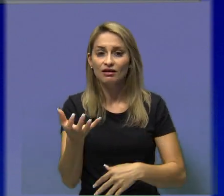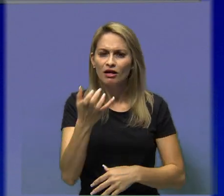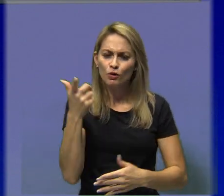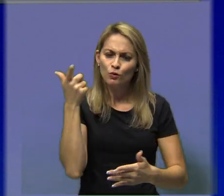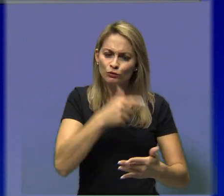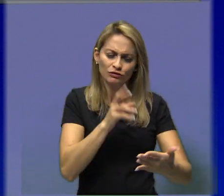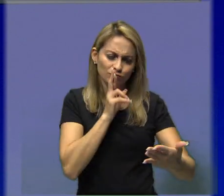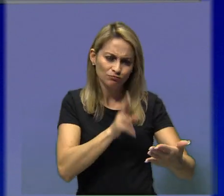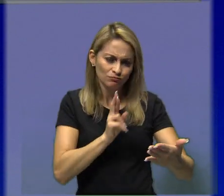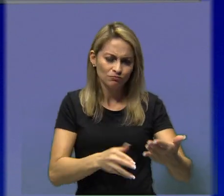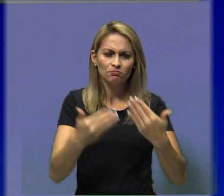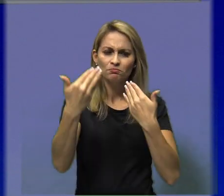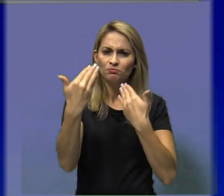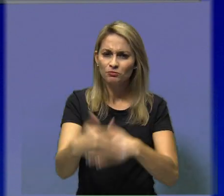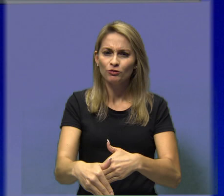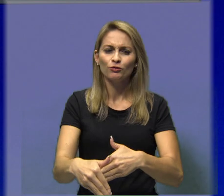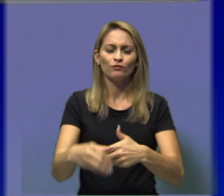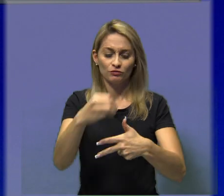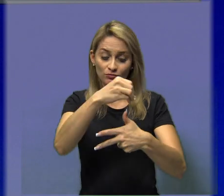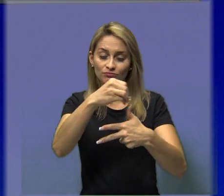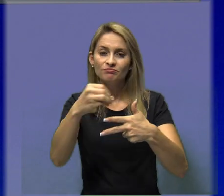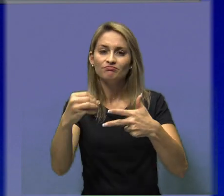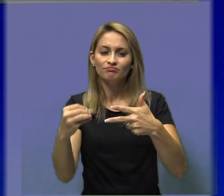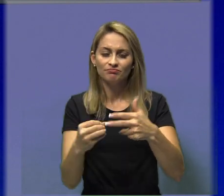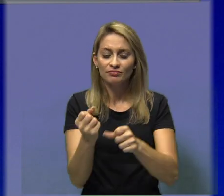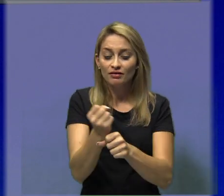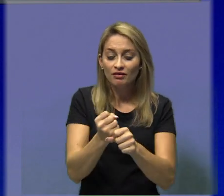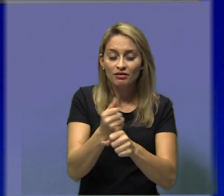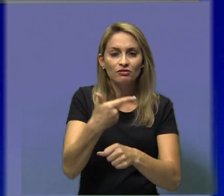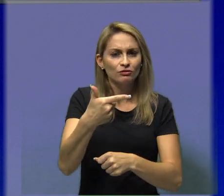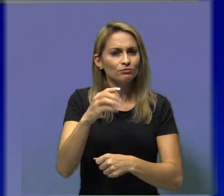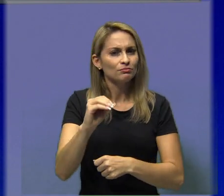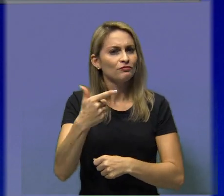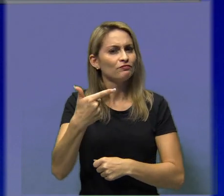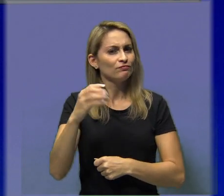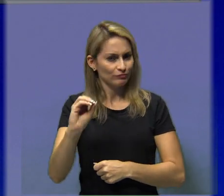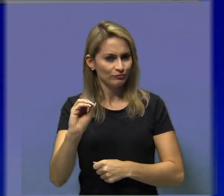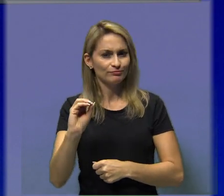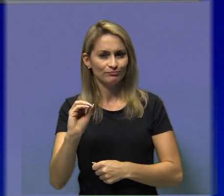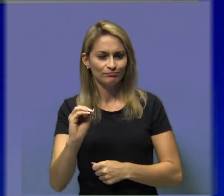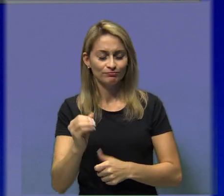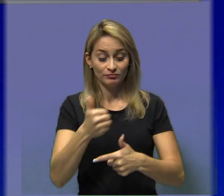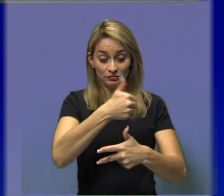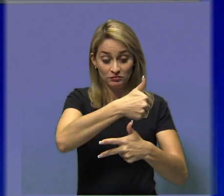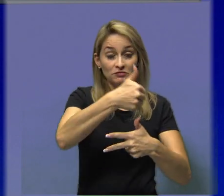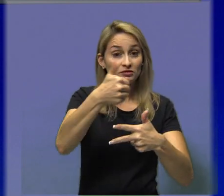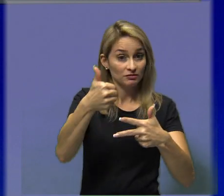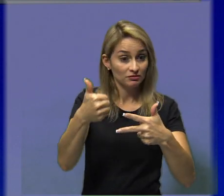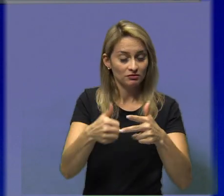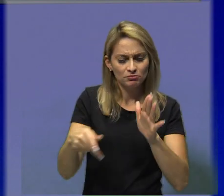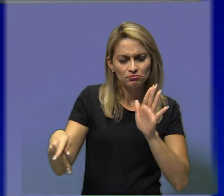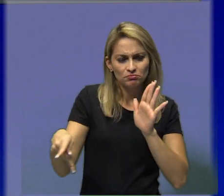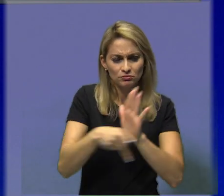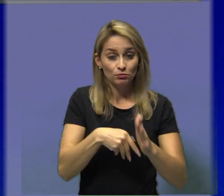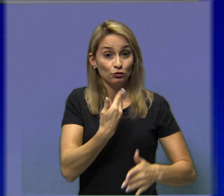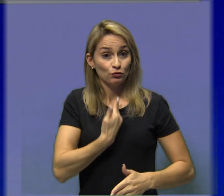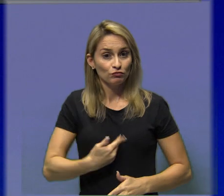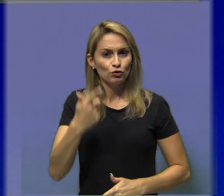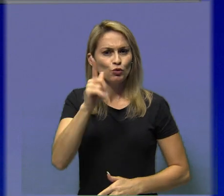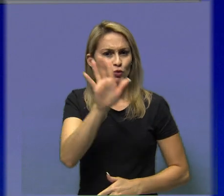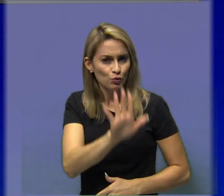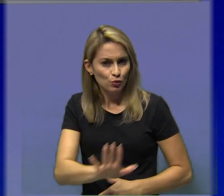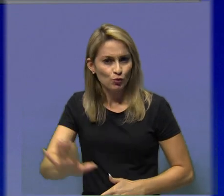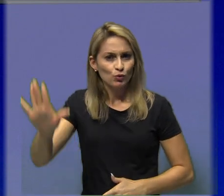Goiás, bem no Enem é uma iniciativa do Governo de Goiás, Seduc, Superintendência do Ensino